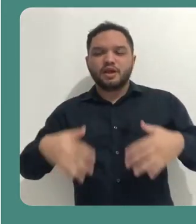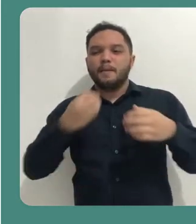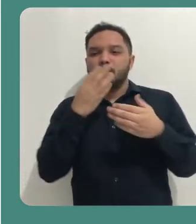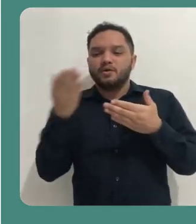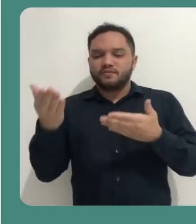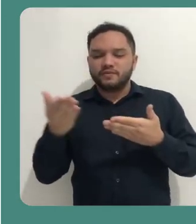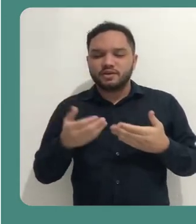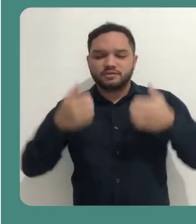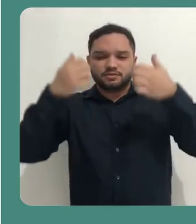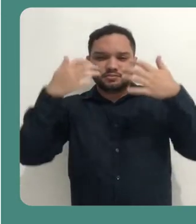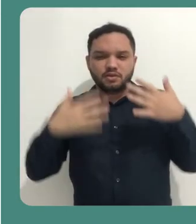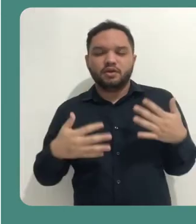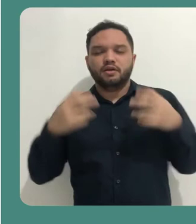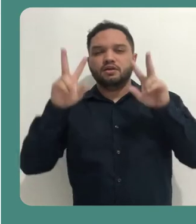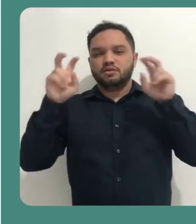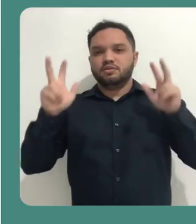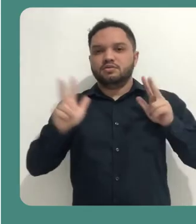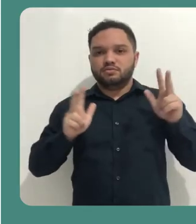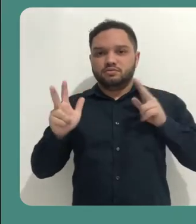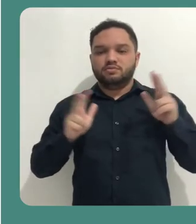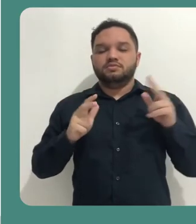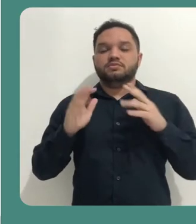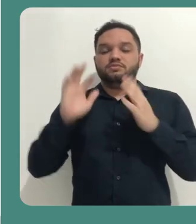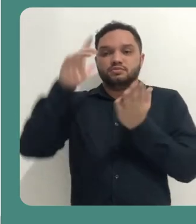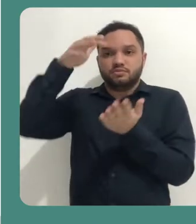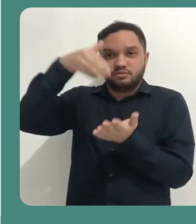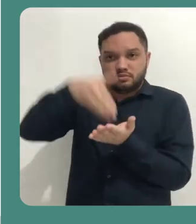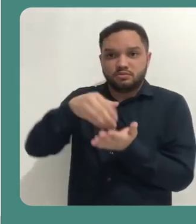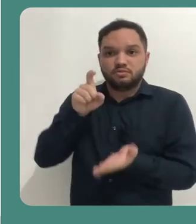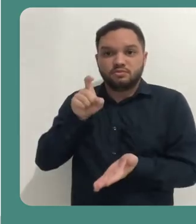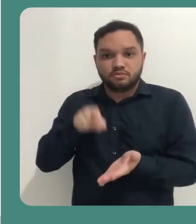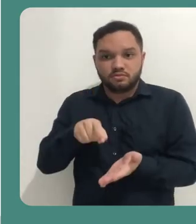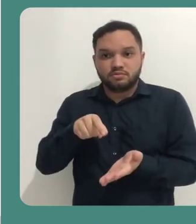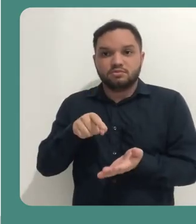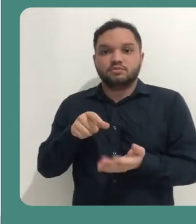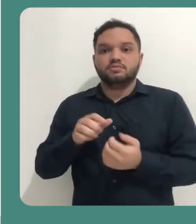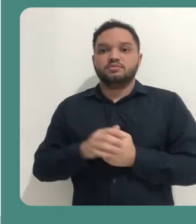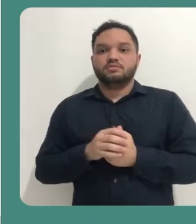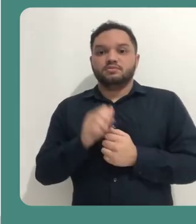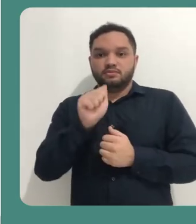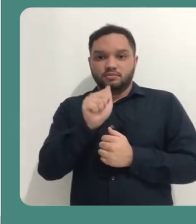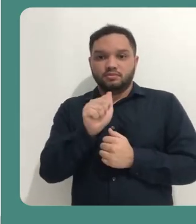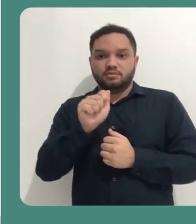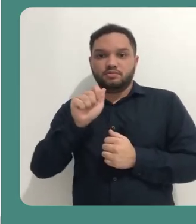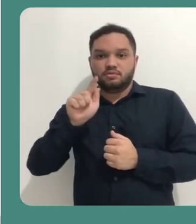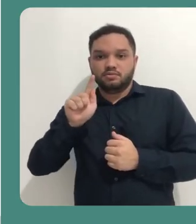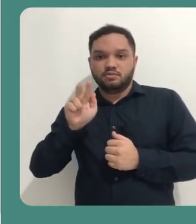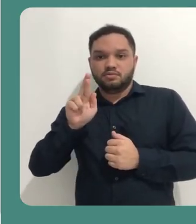política de privacidade. Você deve vir até o final e clicar em I Agree.